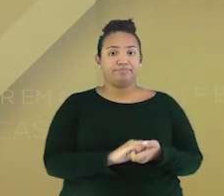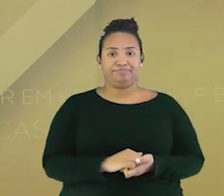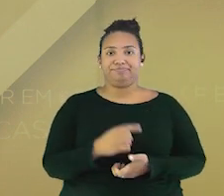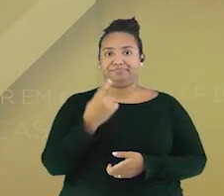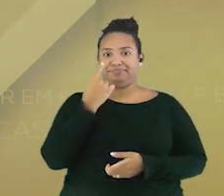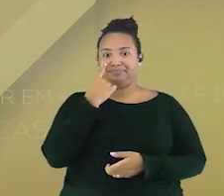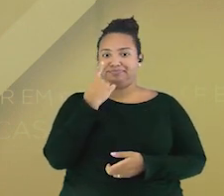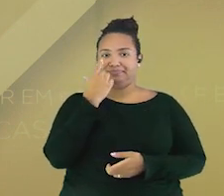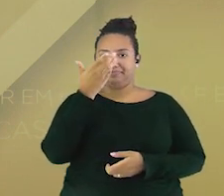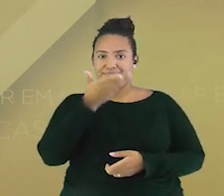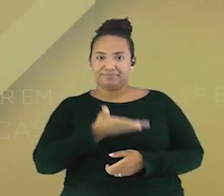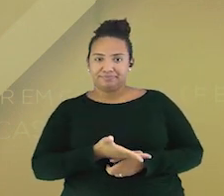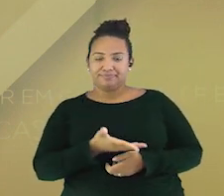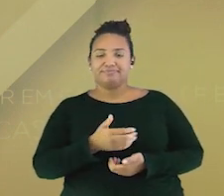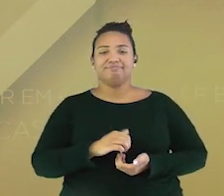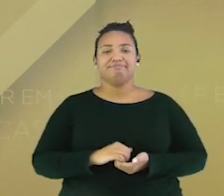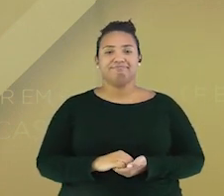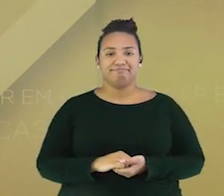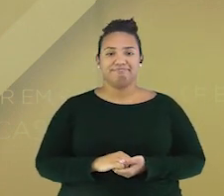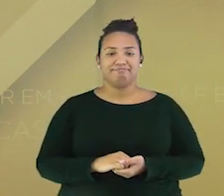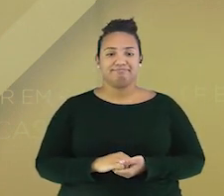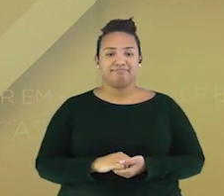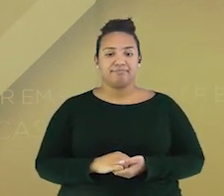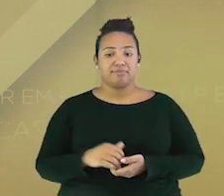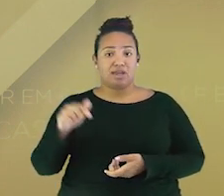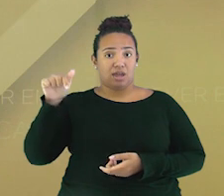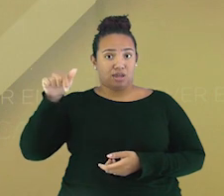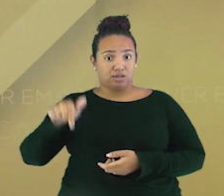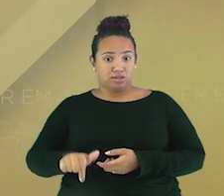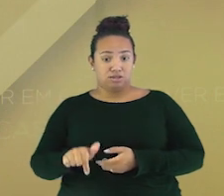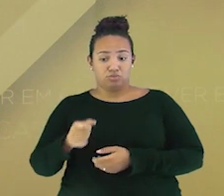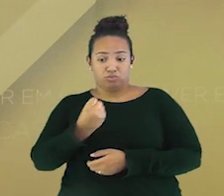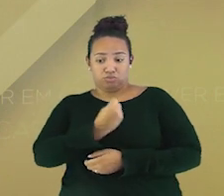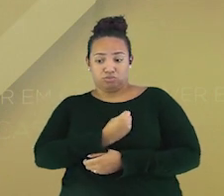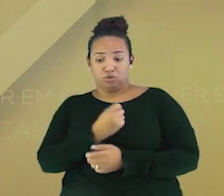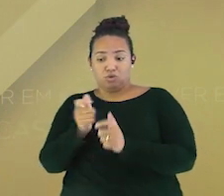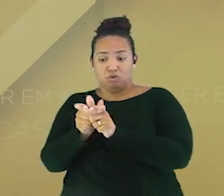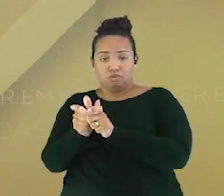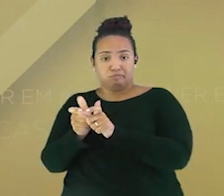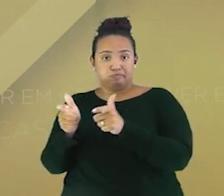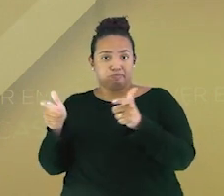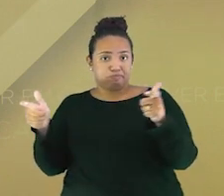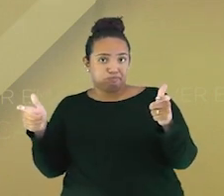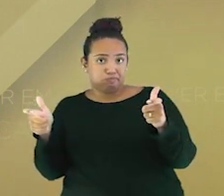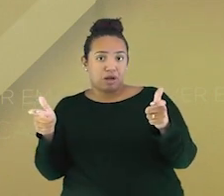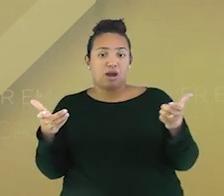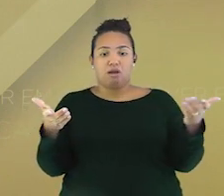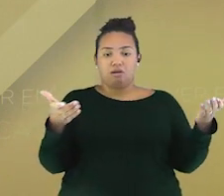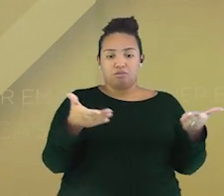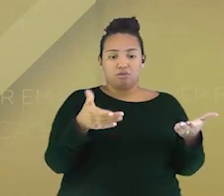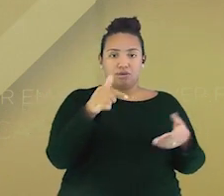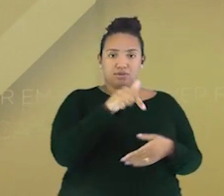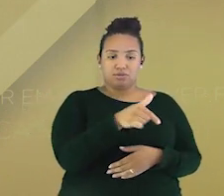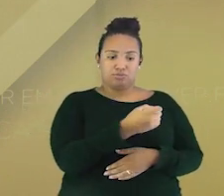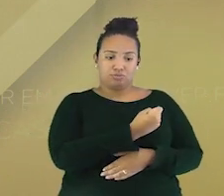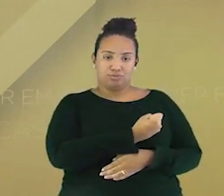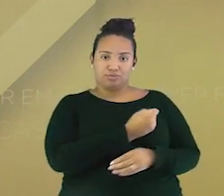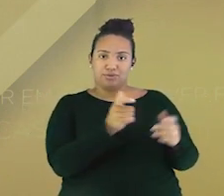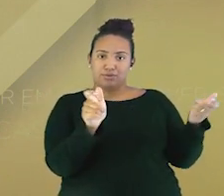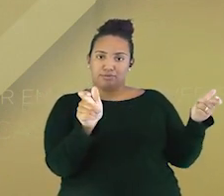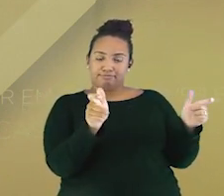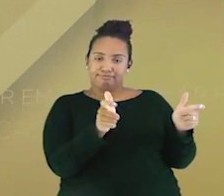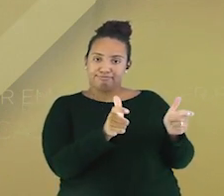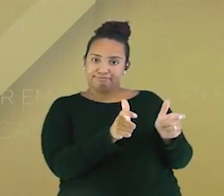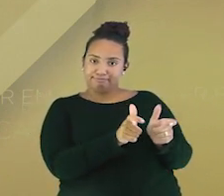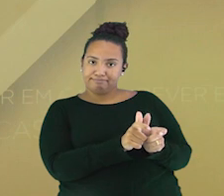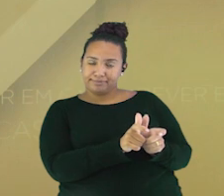escadinha. Se antes a gente crescia com os números, agora nós vamos diminuir os números dentro dessa ordem que nós